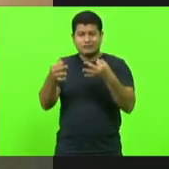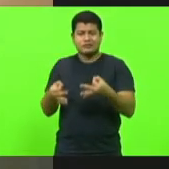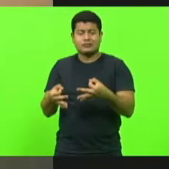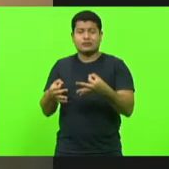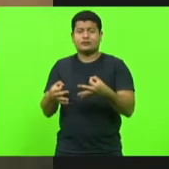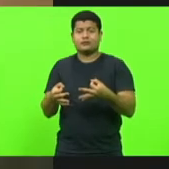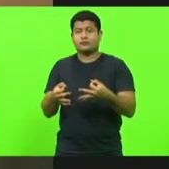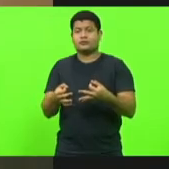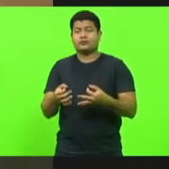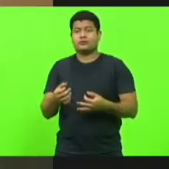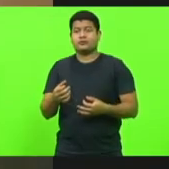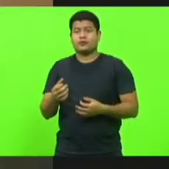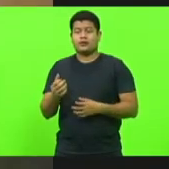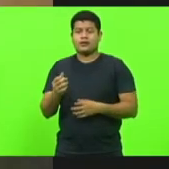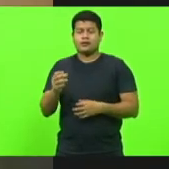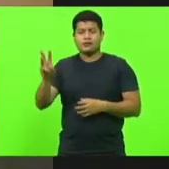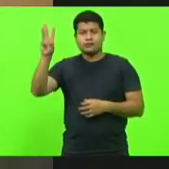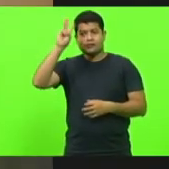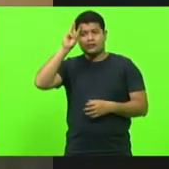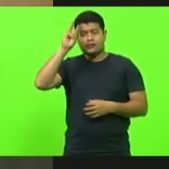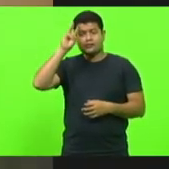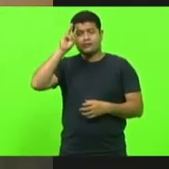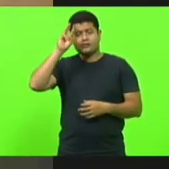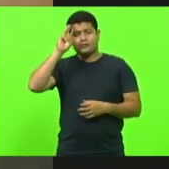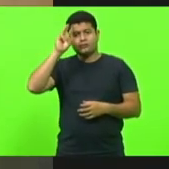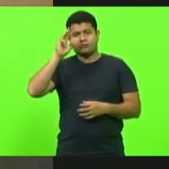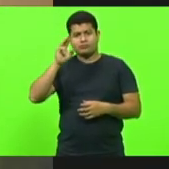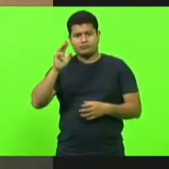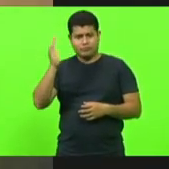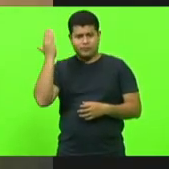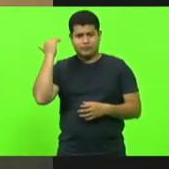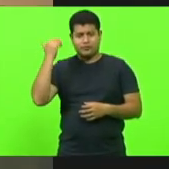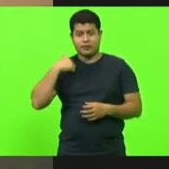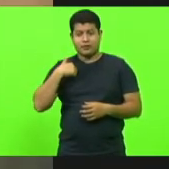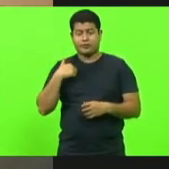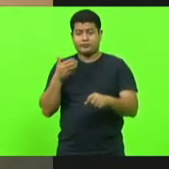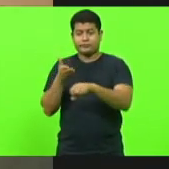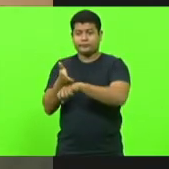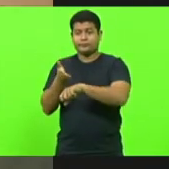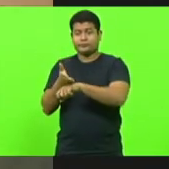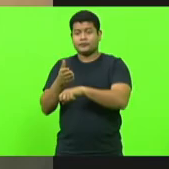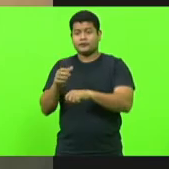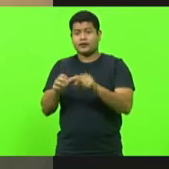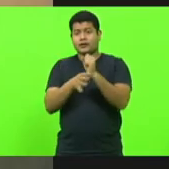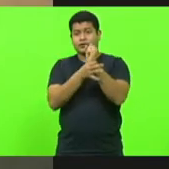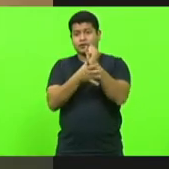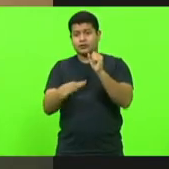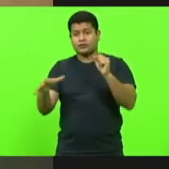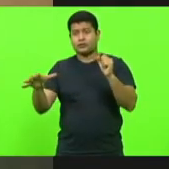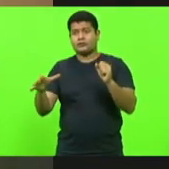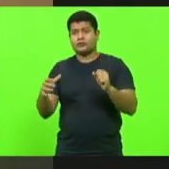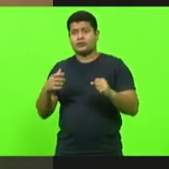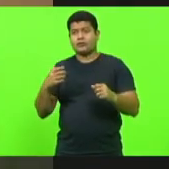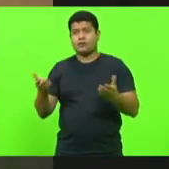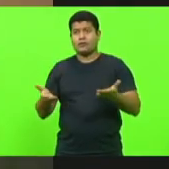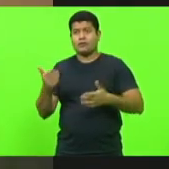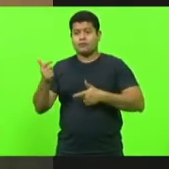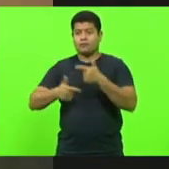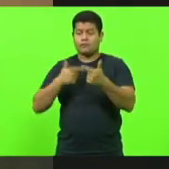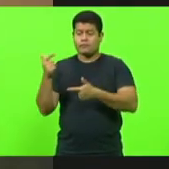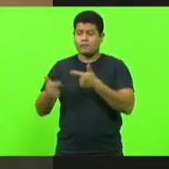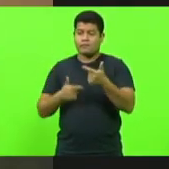privilégio de na terça-feira participar ali em São José que é o município onde estou trabalhando há quase